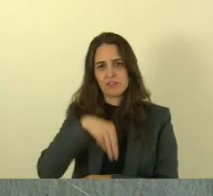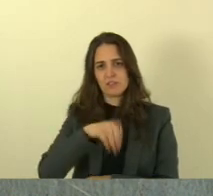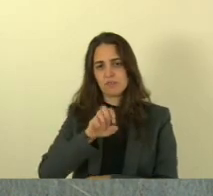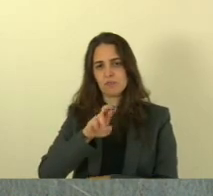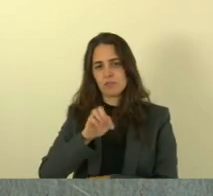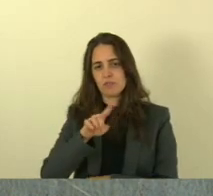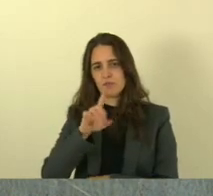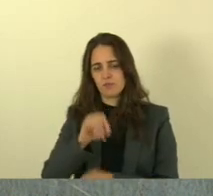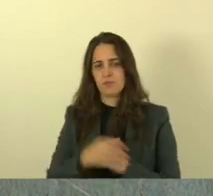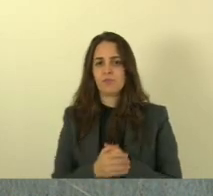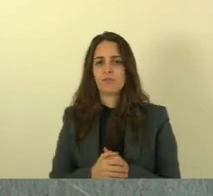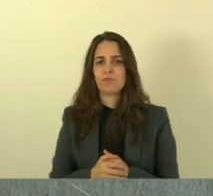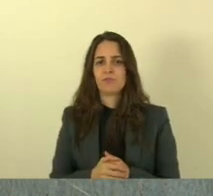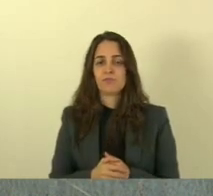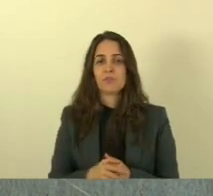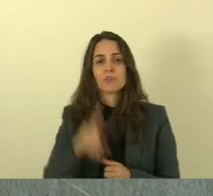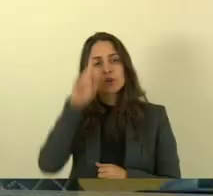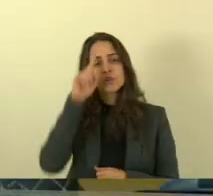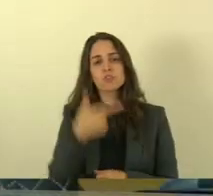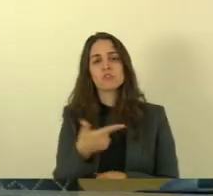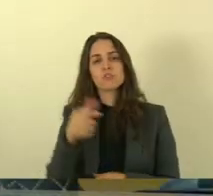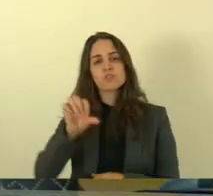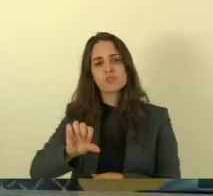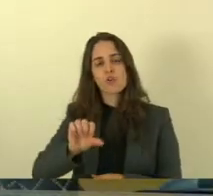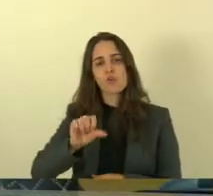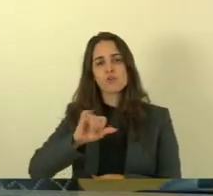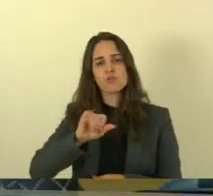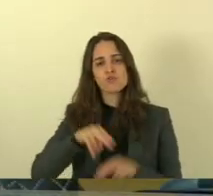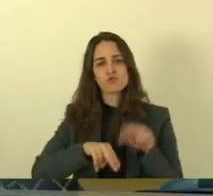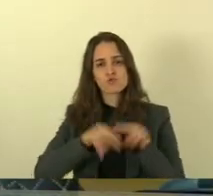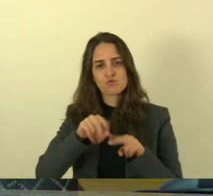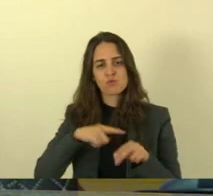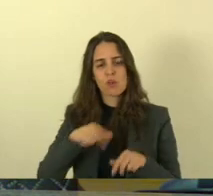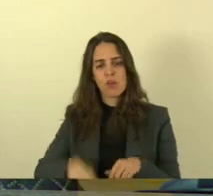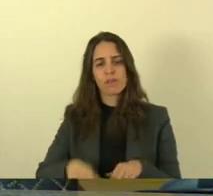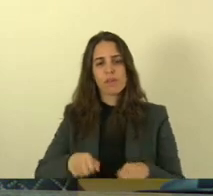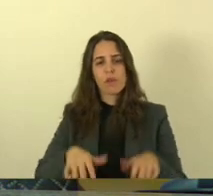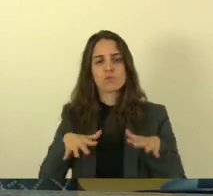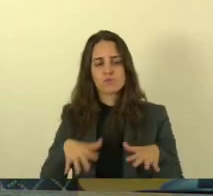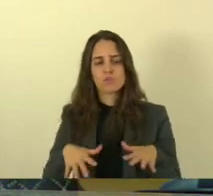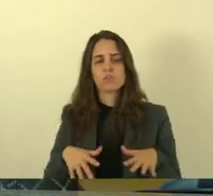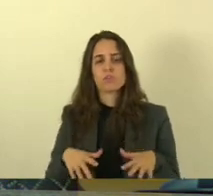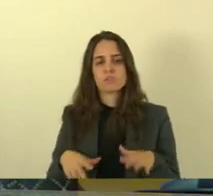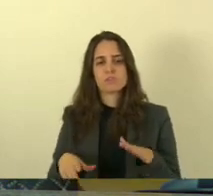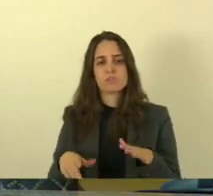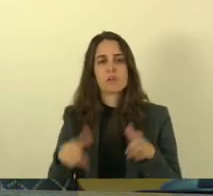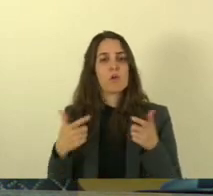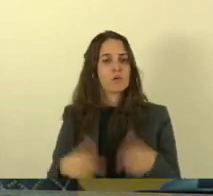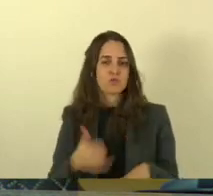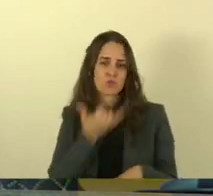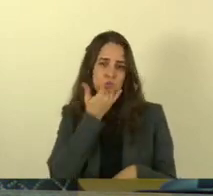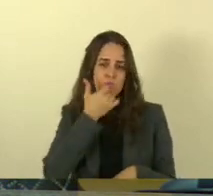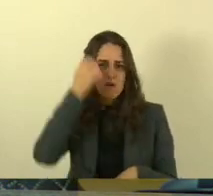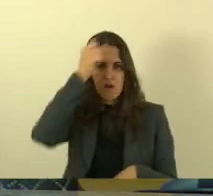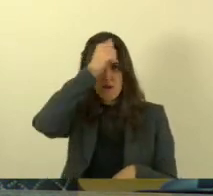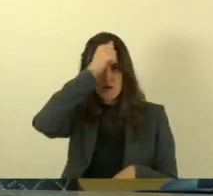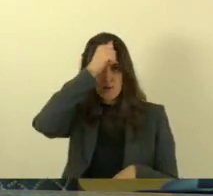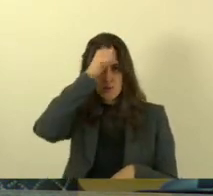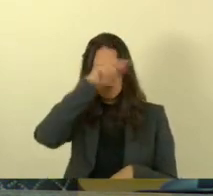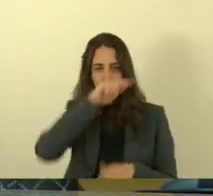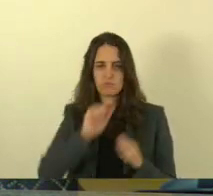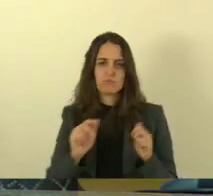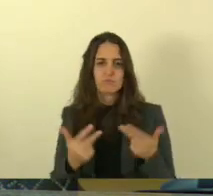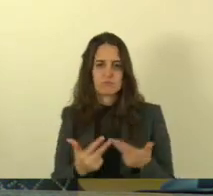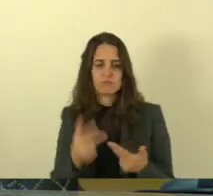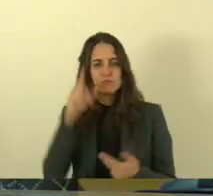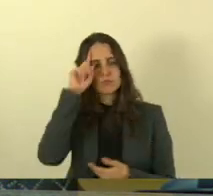no próximo dia 29 de junho teremos uma importante audiência pública Coronel Hélito lá em Aracruz na Câmara Municipal de Aracruz